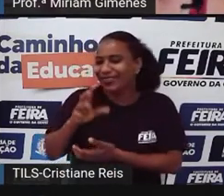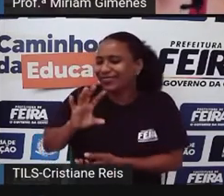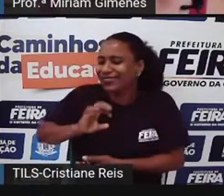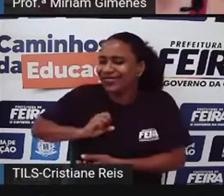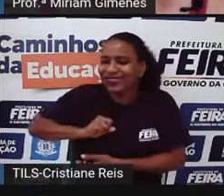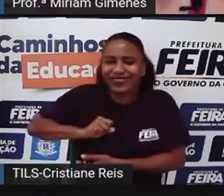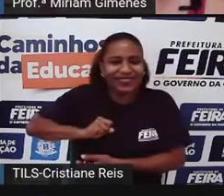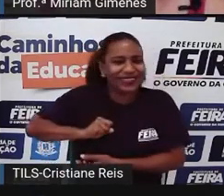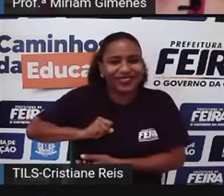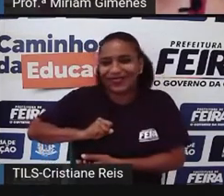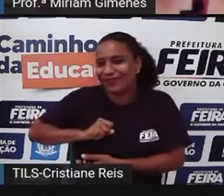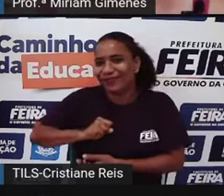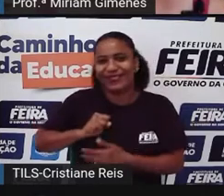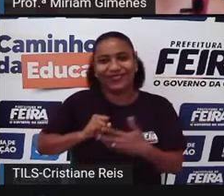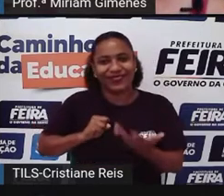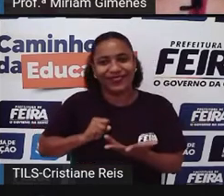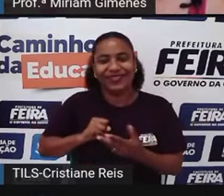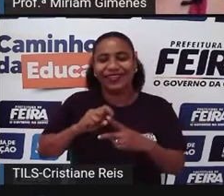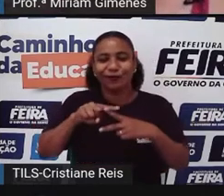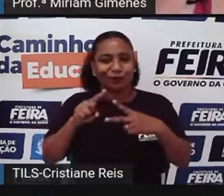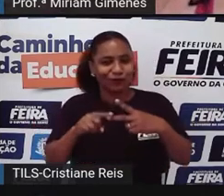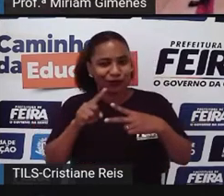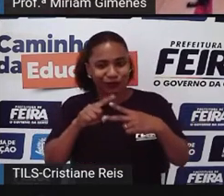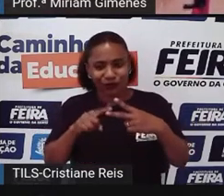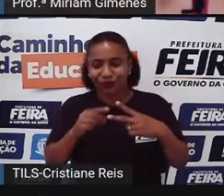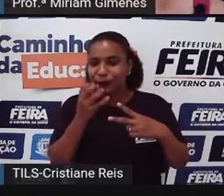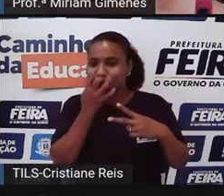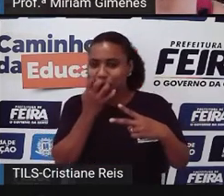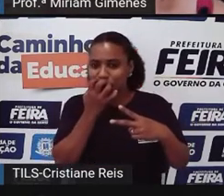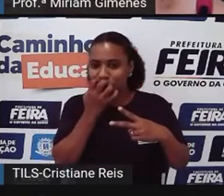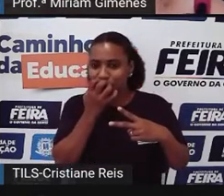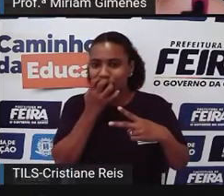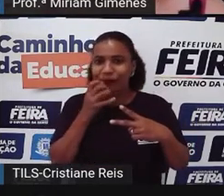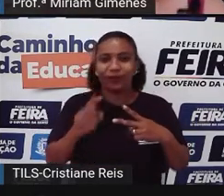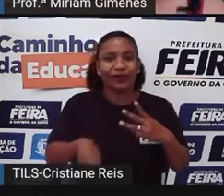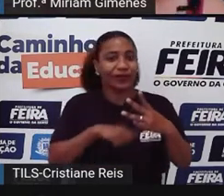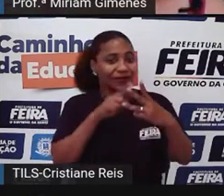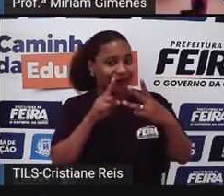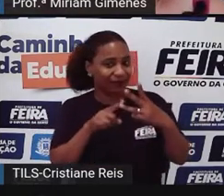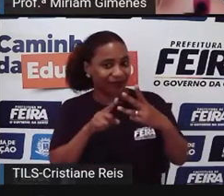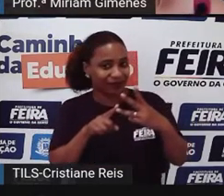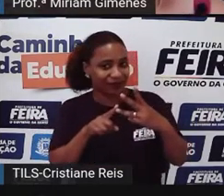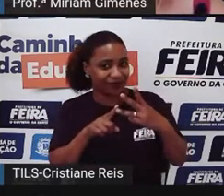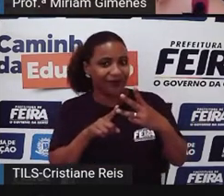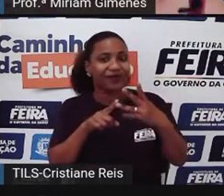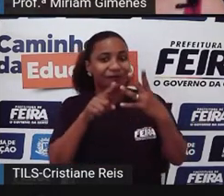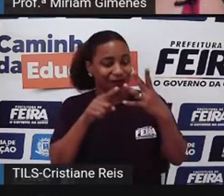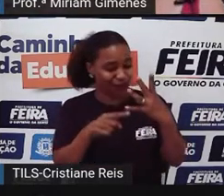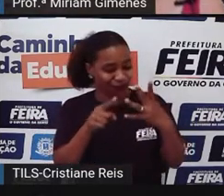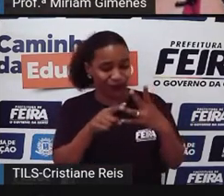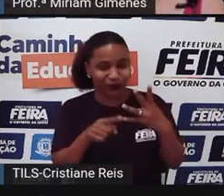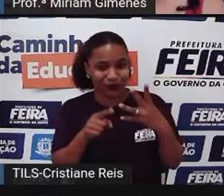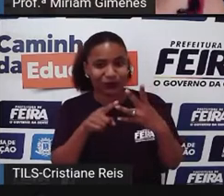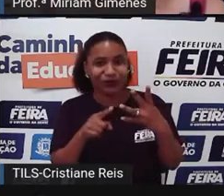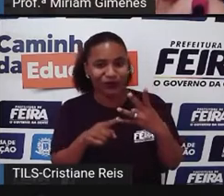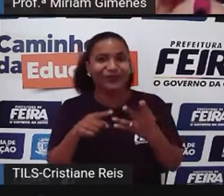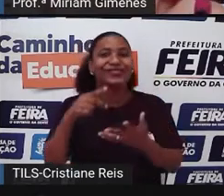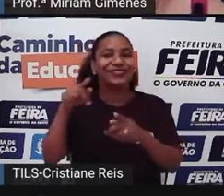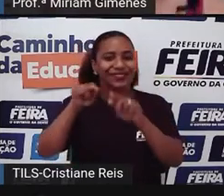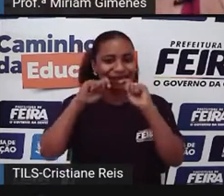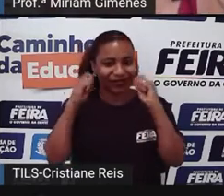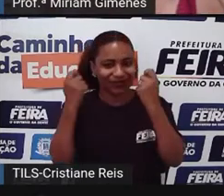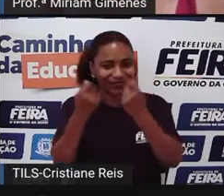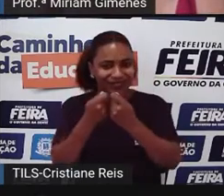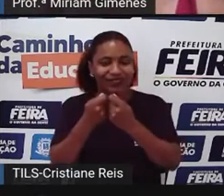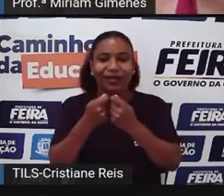E o Fluke Essa coisa toda E depois disso, né? A gente adotou mais Dois animais de abrigo Dois filhotes